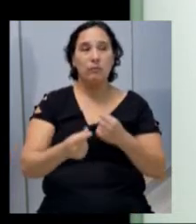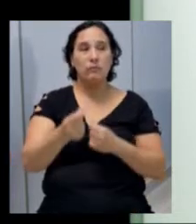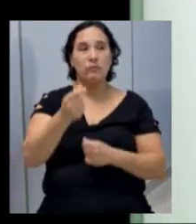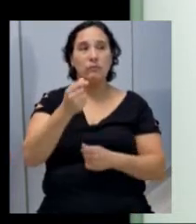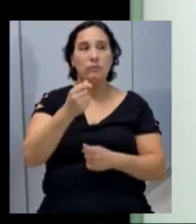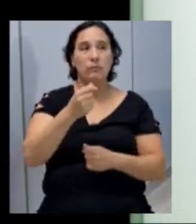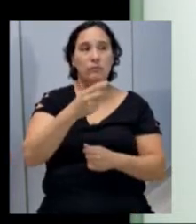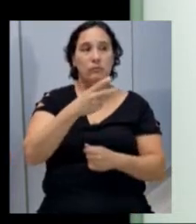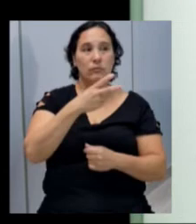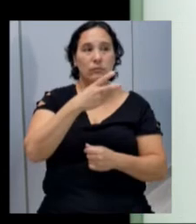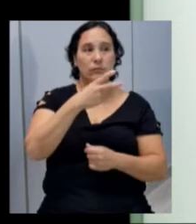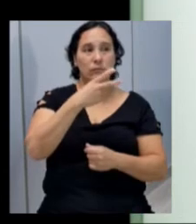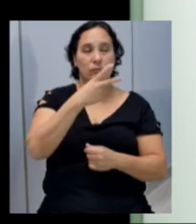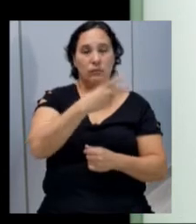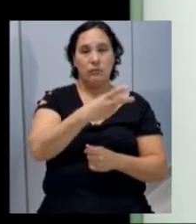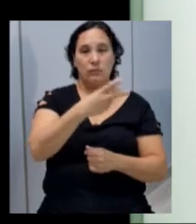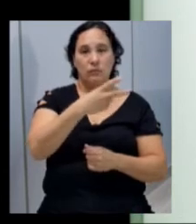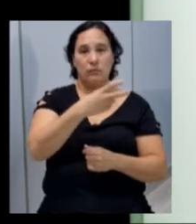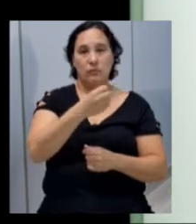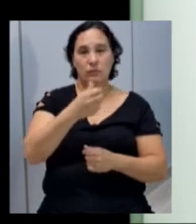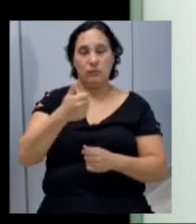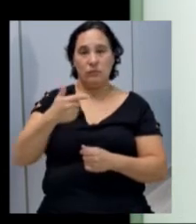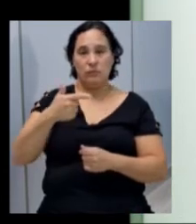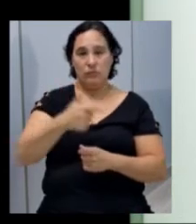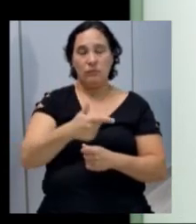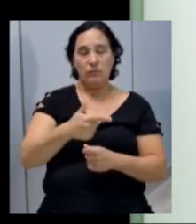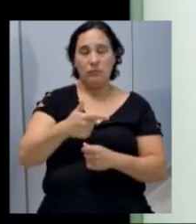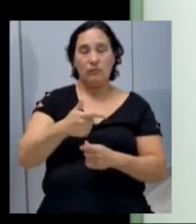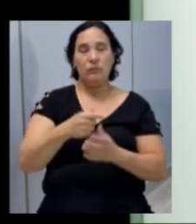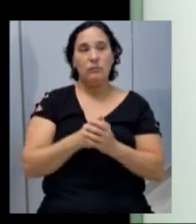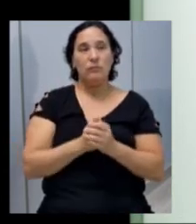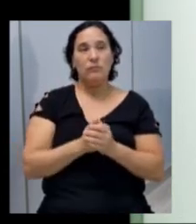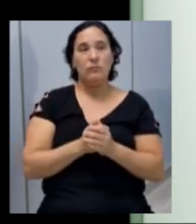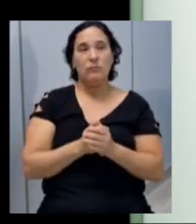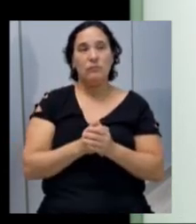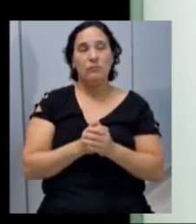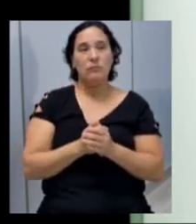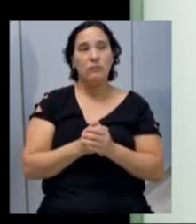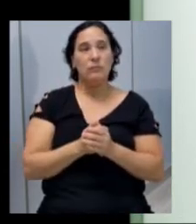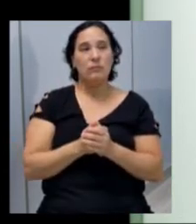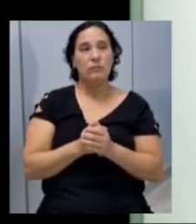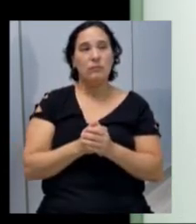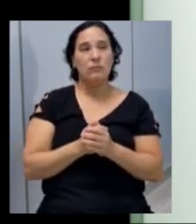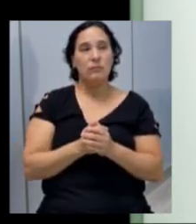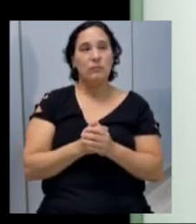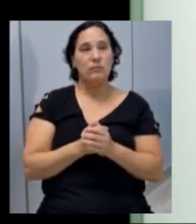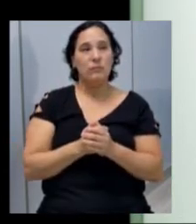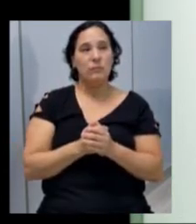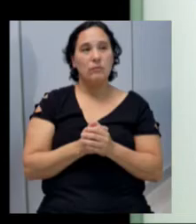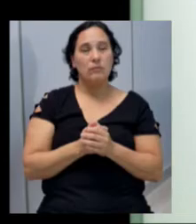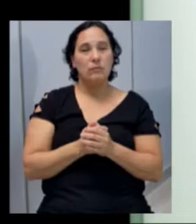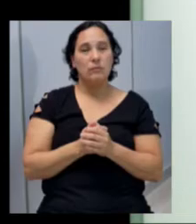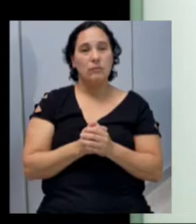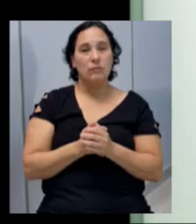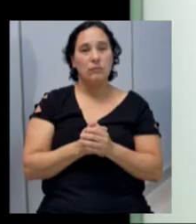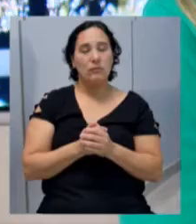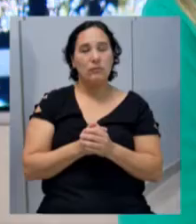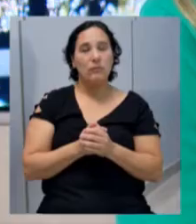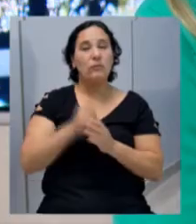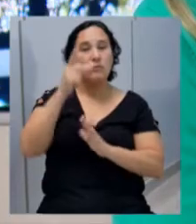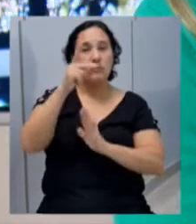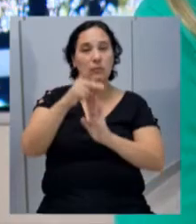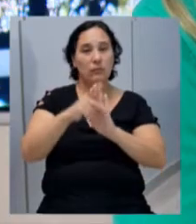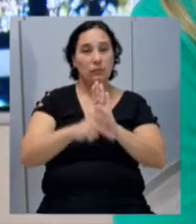2021, 131 milhões, desculpa, 524 mil e 915. Como um dos